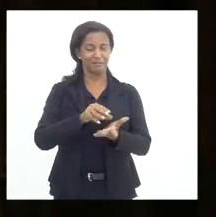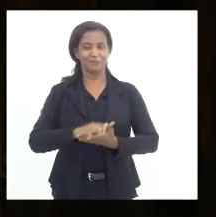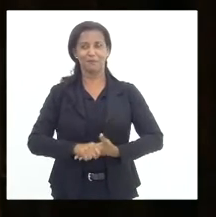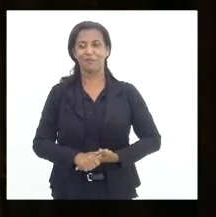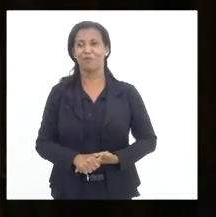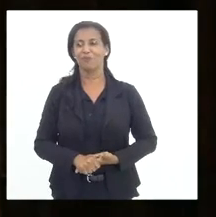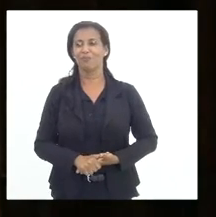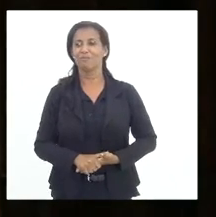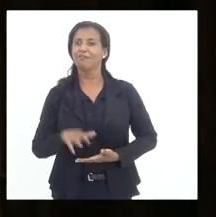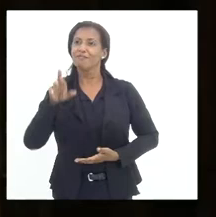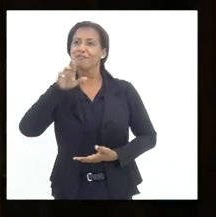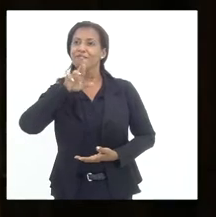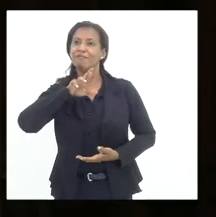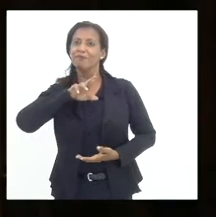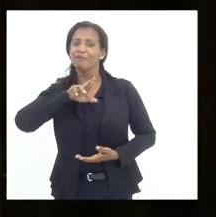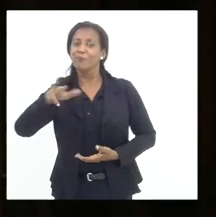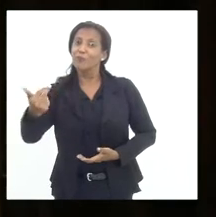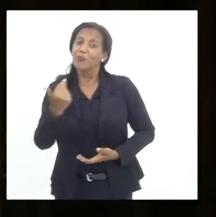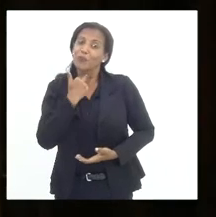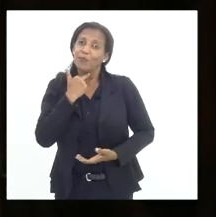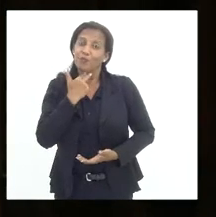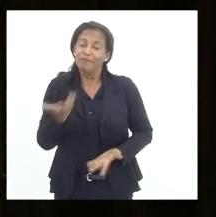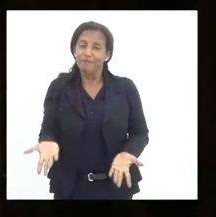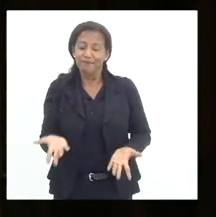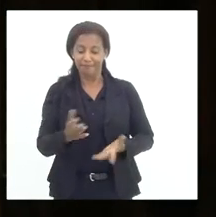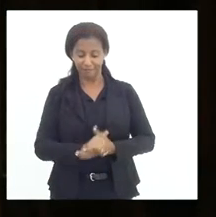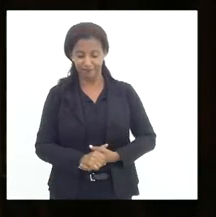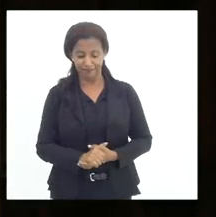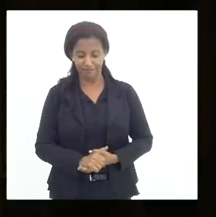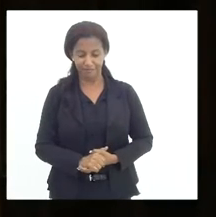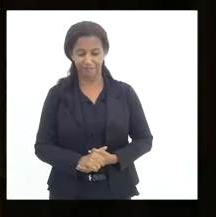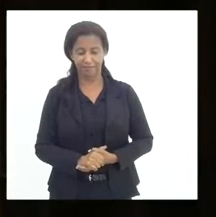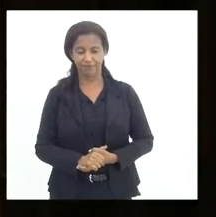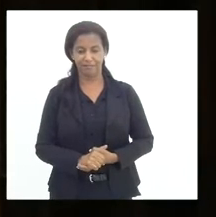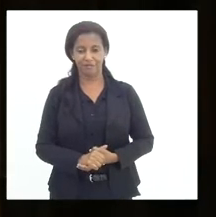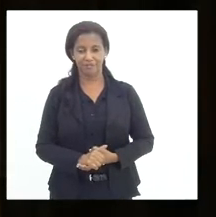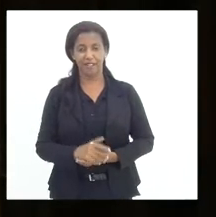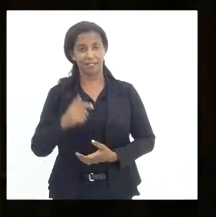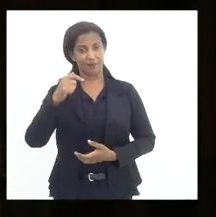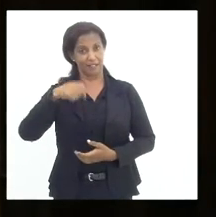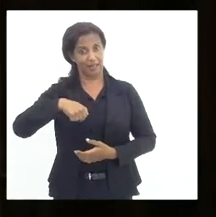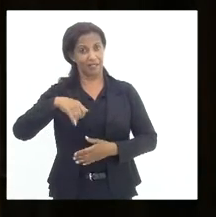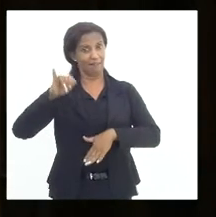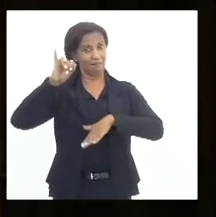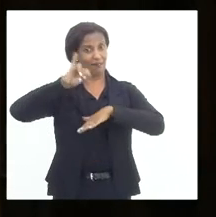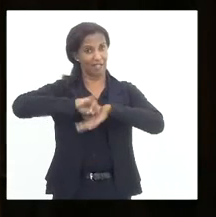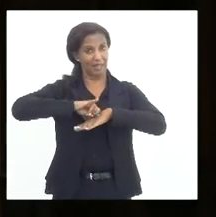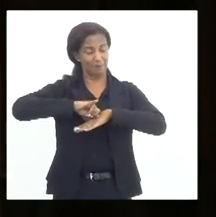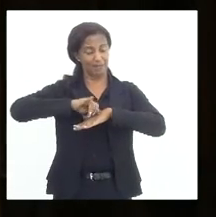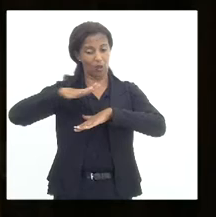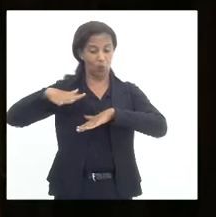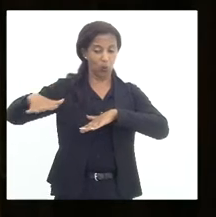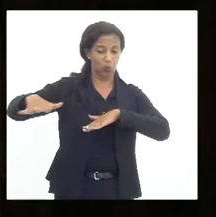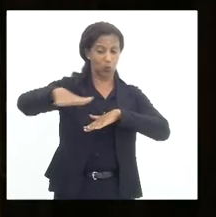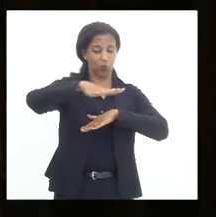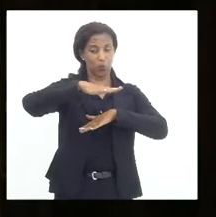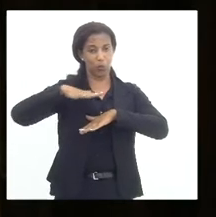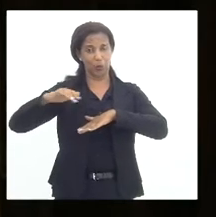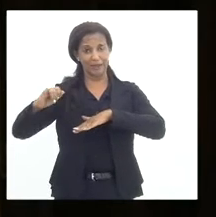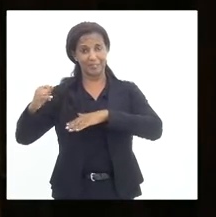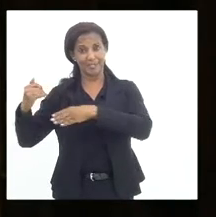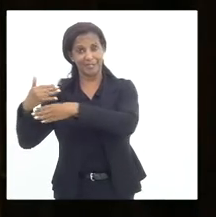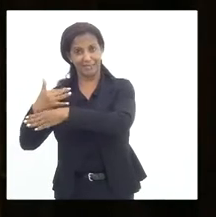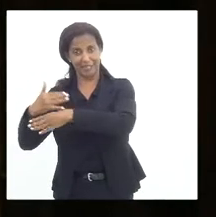Não é possível na nossa região metropolitana, entre a cidade e a Baixada